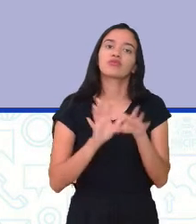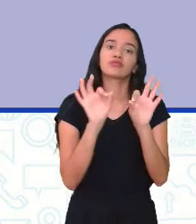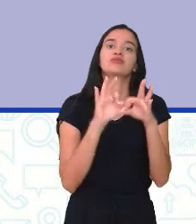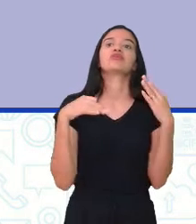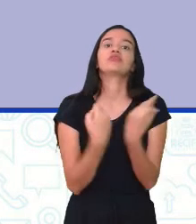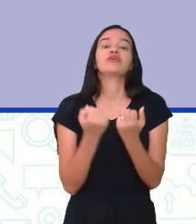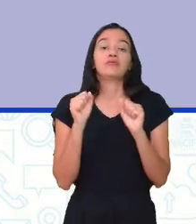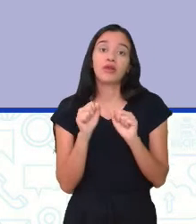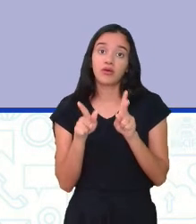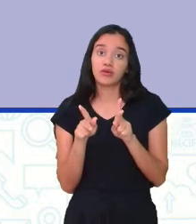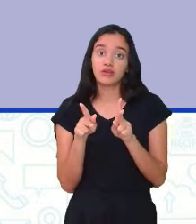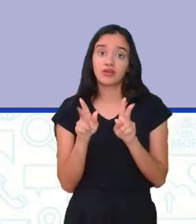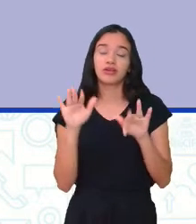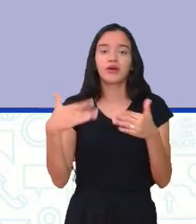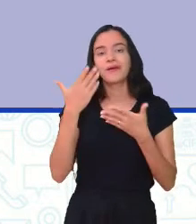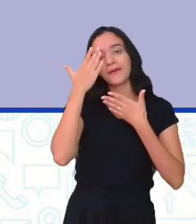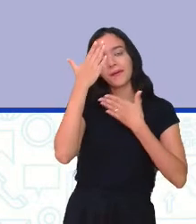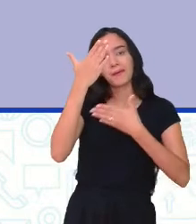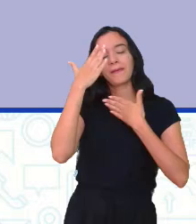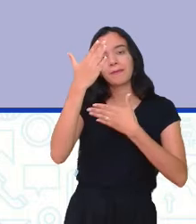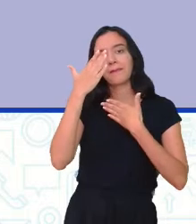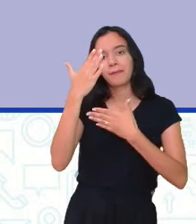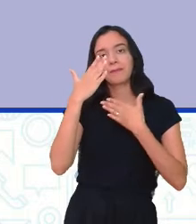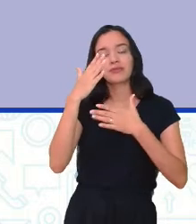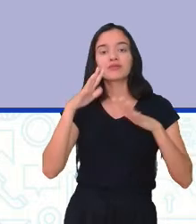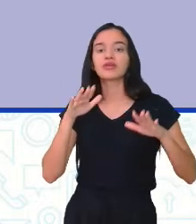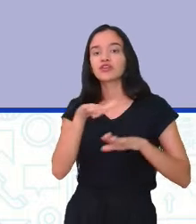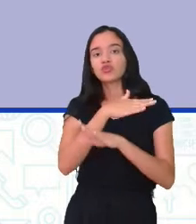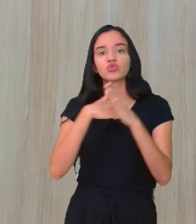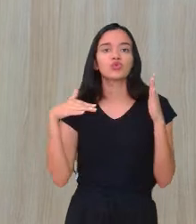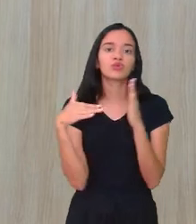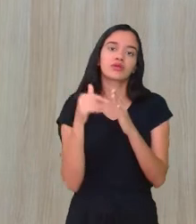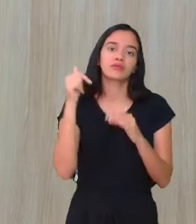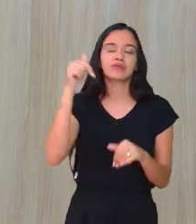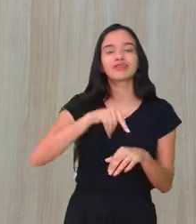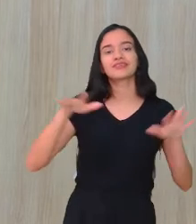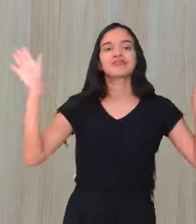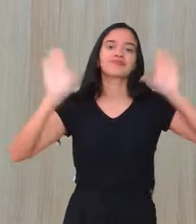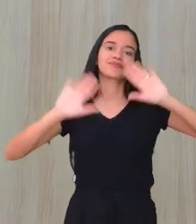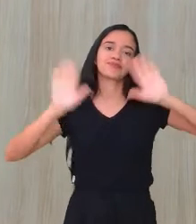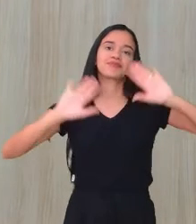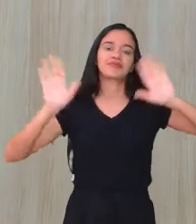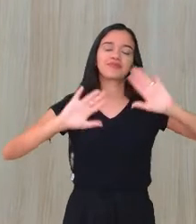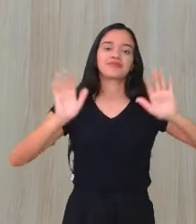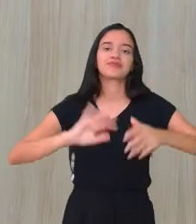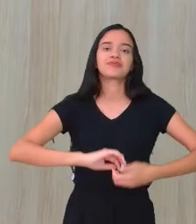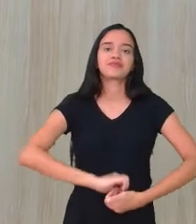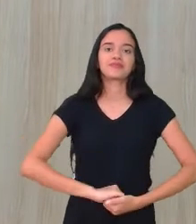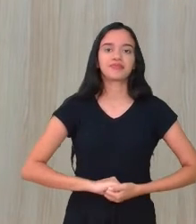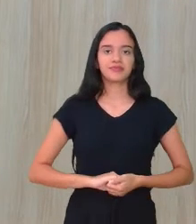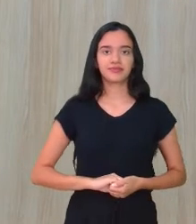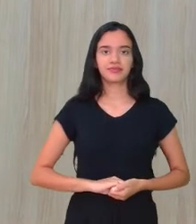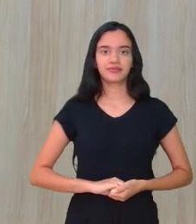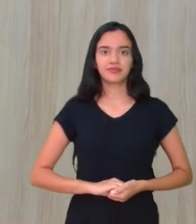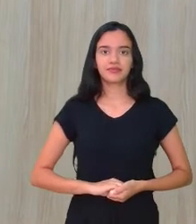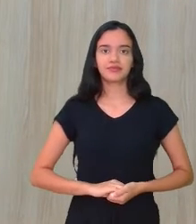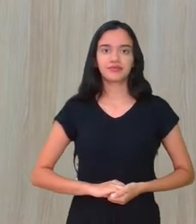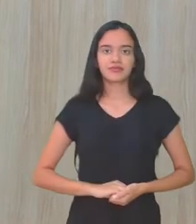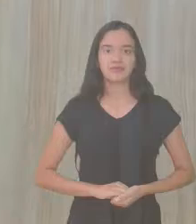a família tá certo pessoal? muito obrigada a vocês a toda a equipe que está aqui tchau tchau pessoal até a próxima aula